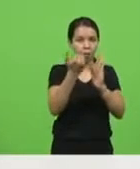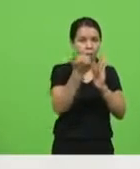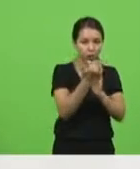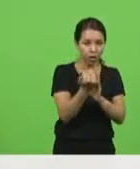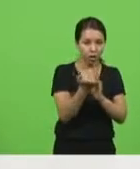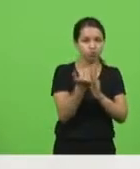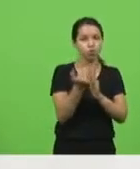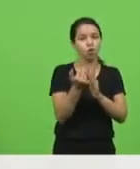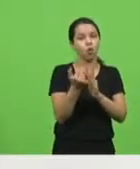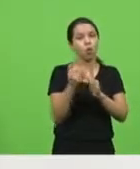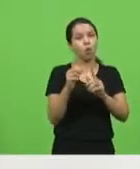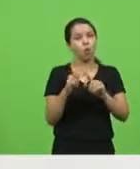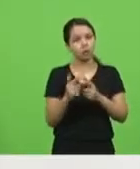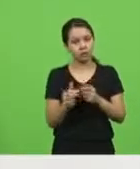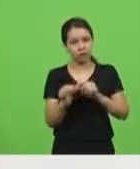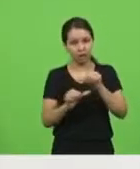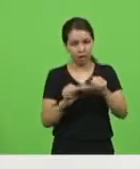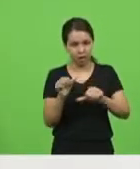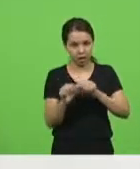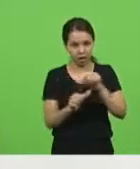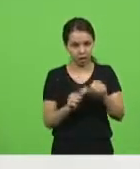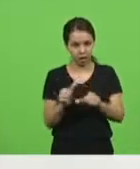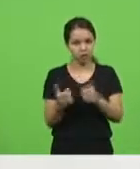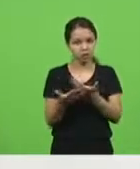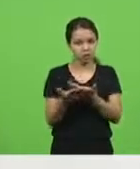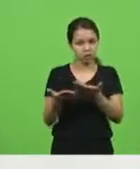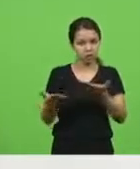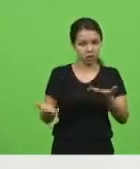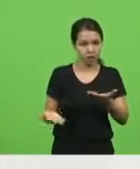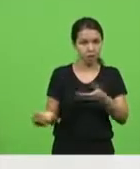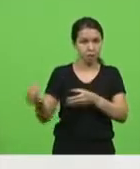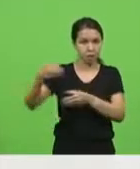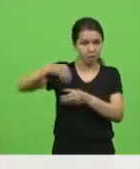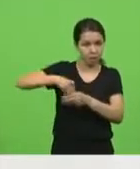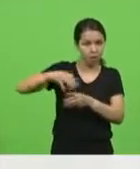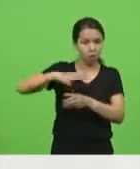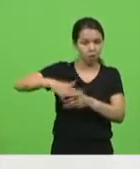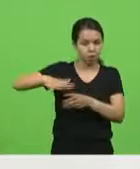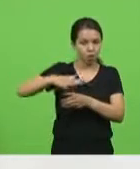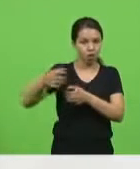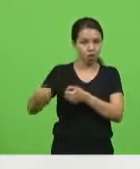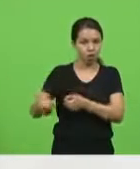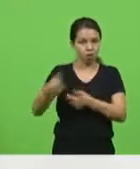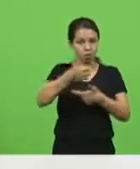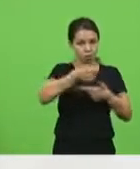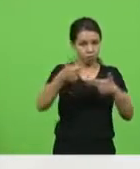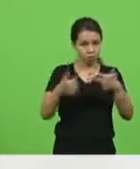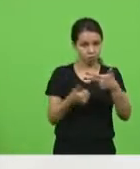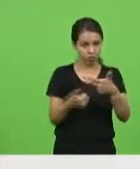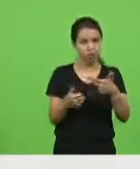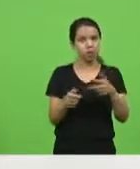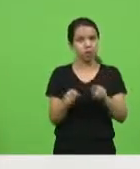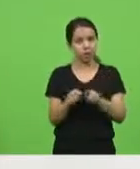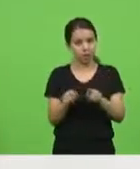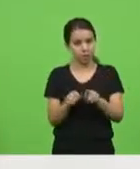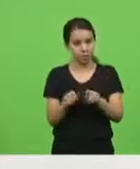adequação de remuneração dos membros do poder, se servidores, empregados públicos e militares,